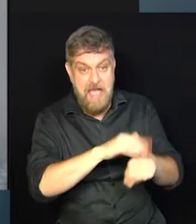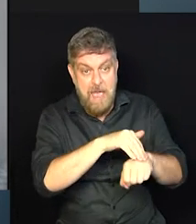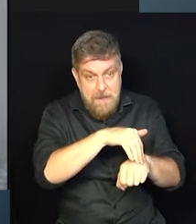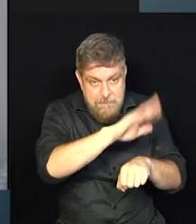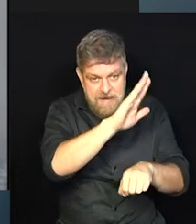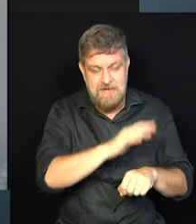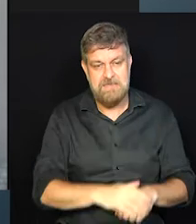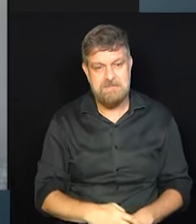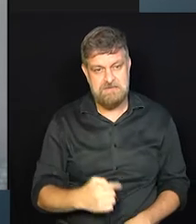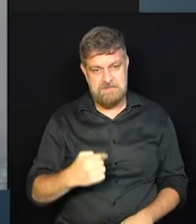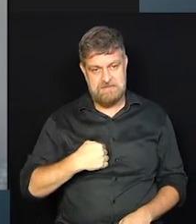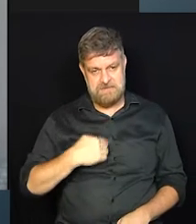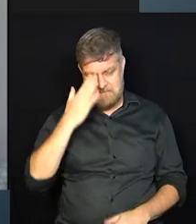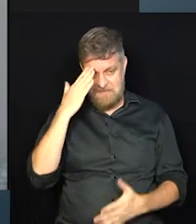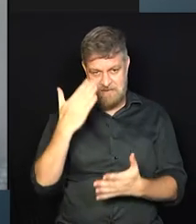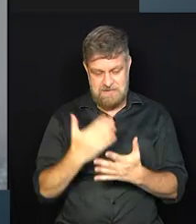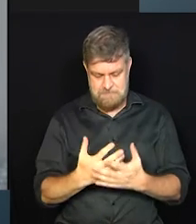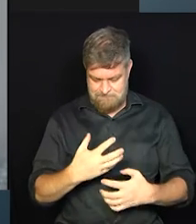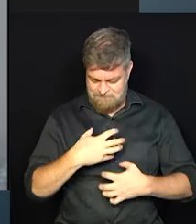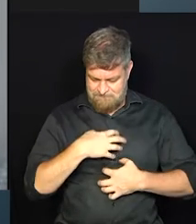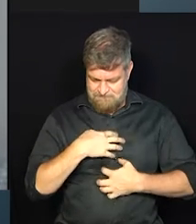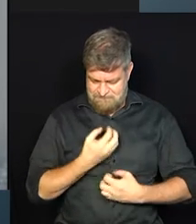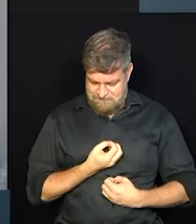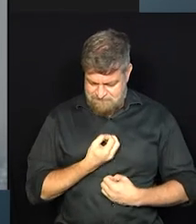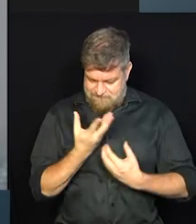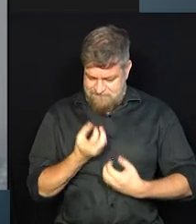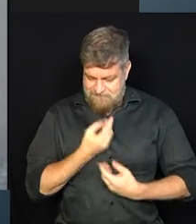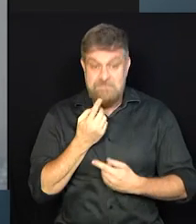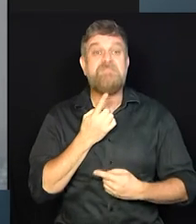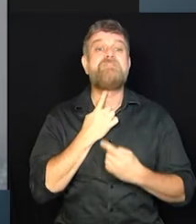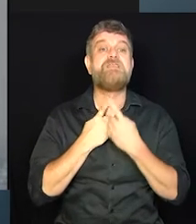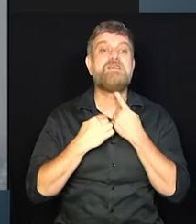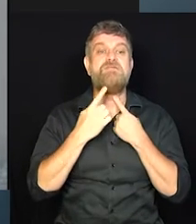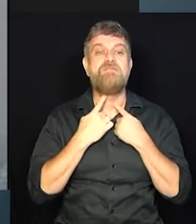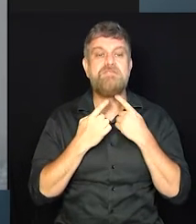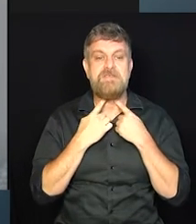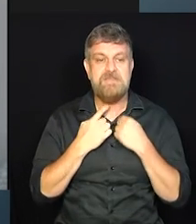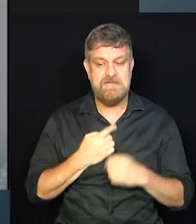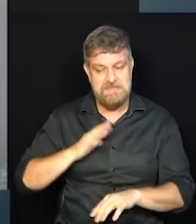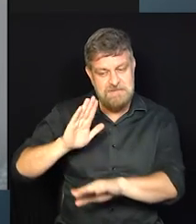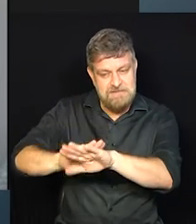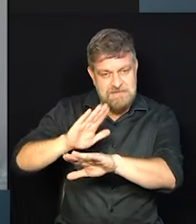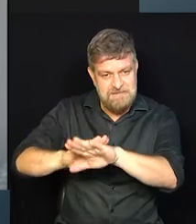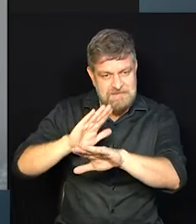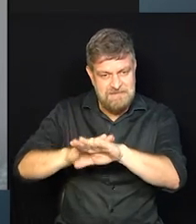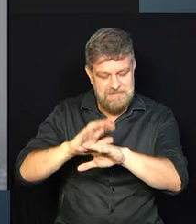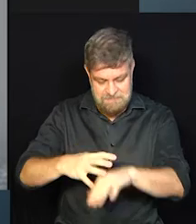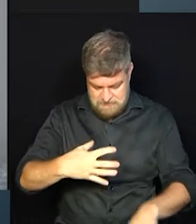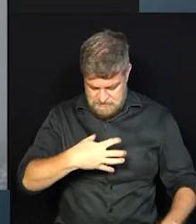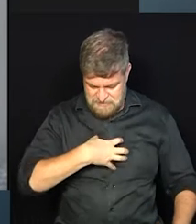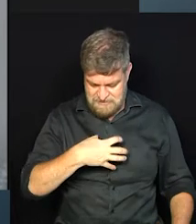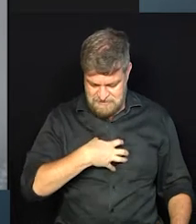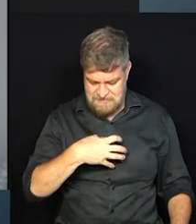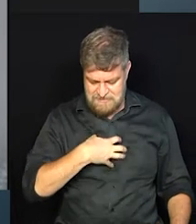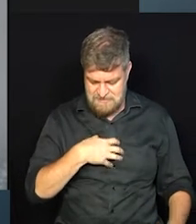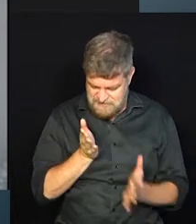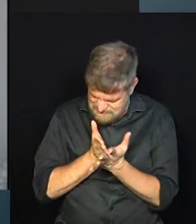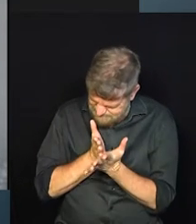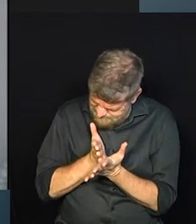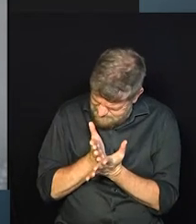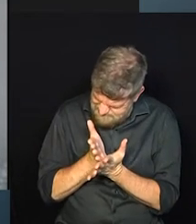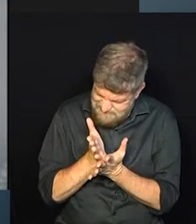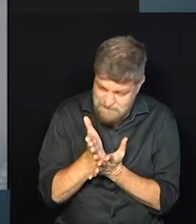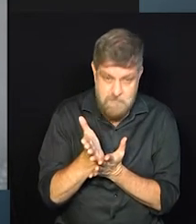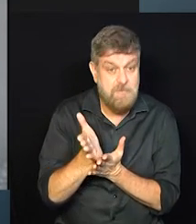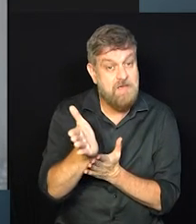muito dos... Eu acredito muito na intuição, na nossa vontade de fazer aquilo dar certo. Quando a gente quer, quando vem de dentro, eu acho que a gente segue o caminho